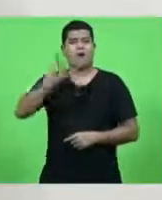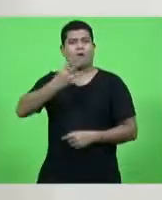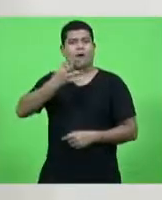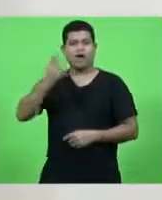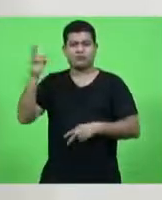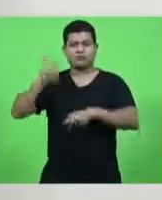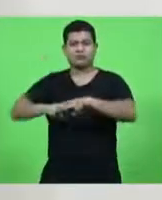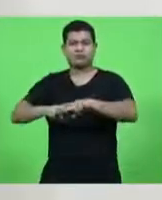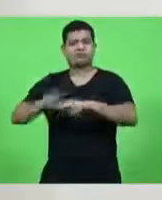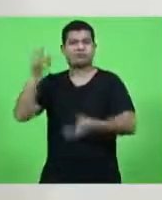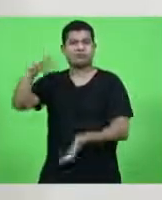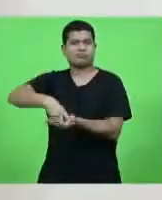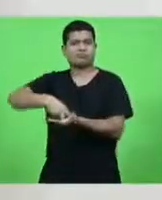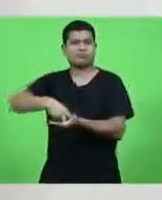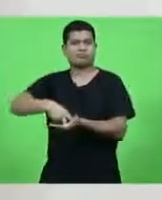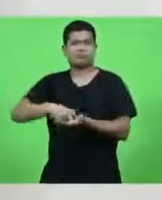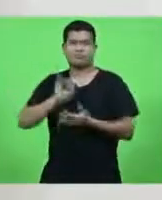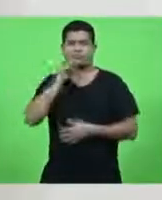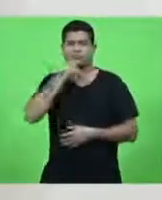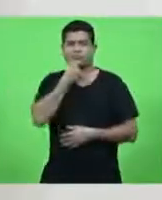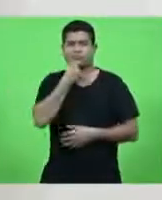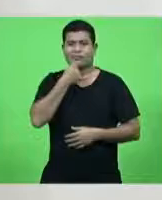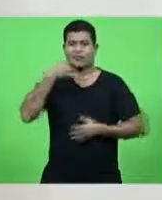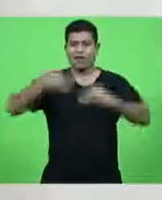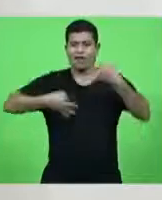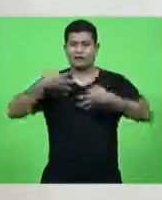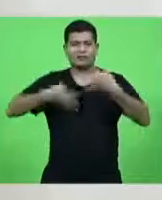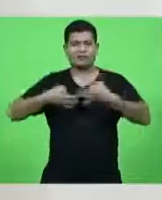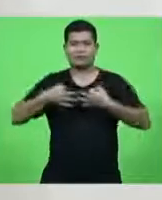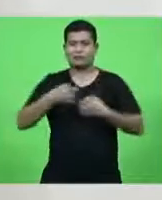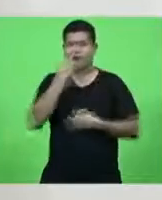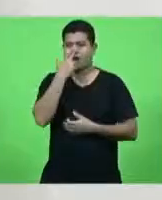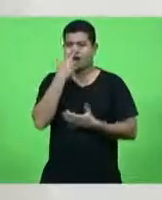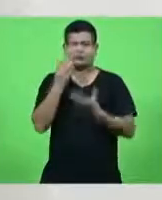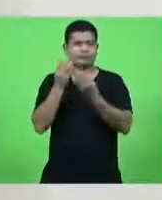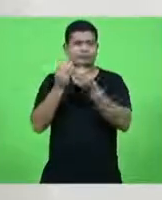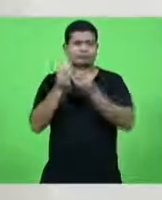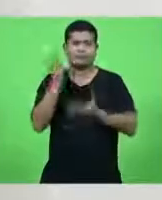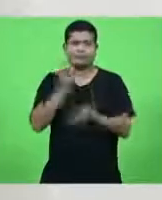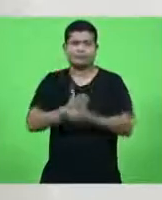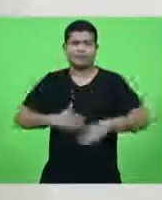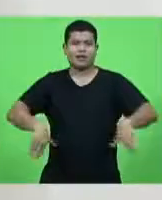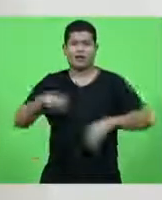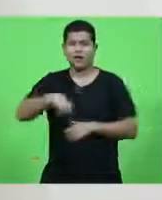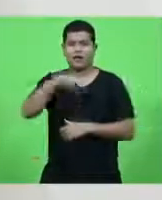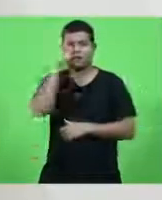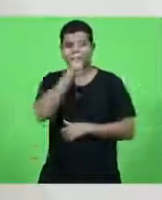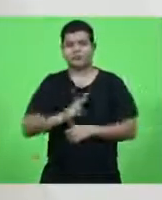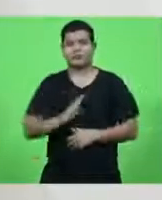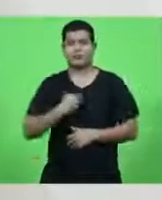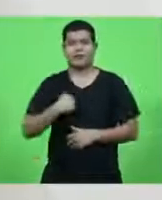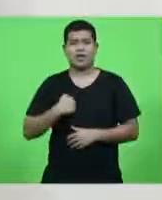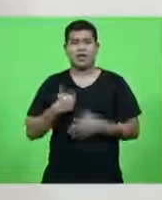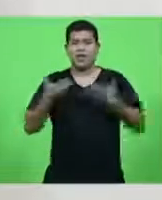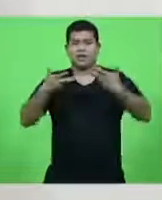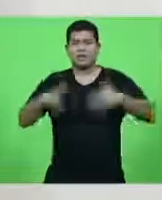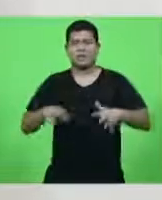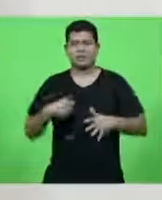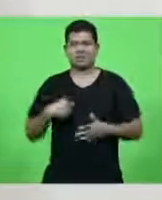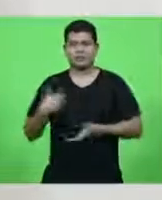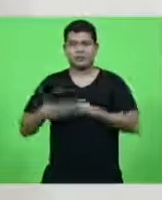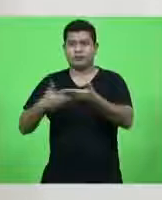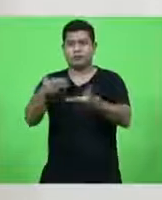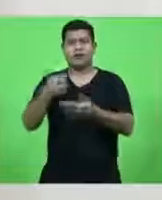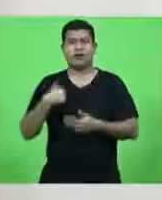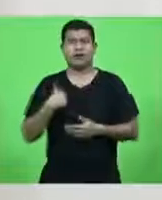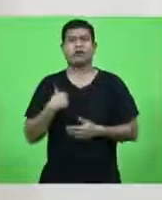Infelizmente, a justiça está se acabando no Brasil. E eu não quero nem ver o precedente que isso vai causar,